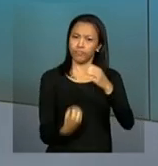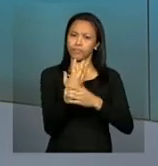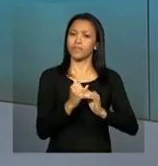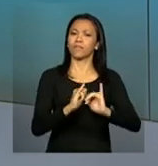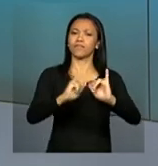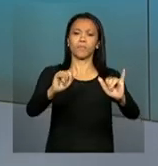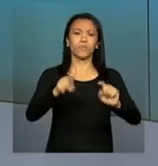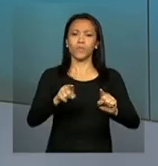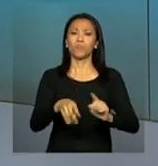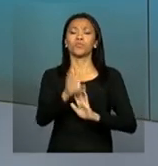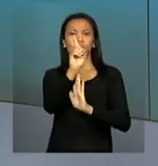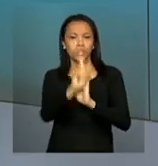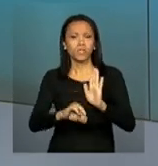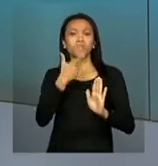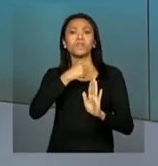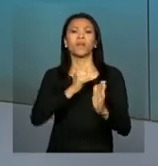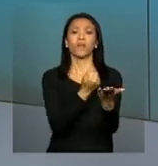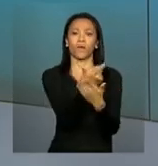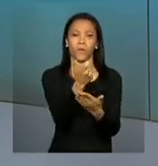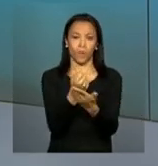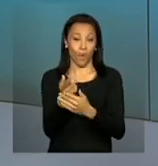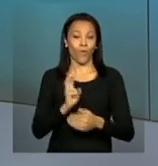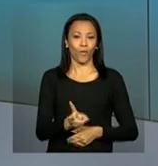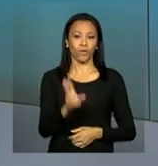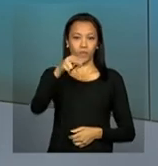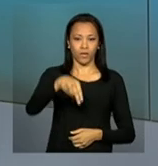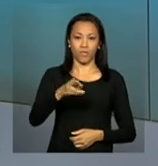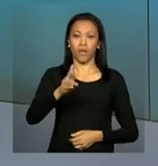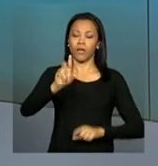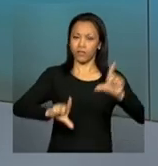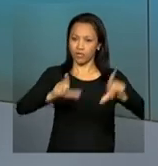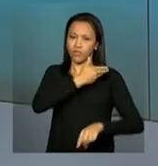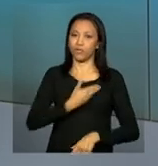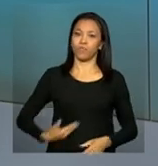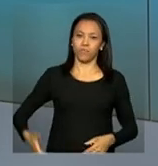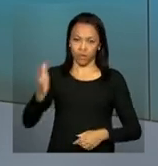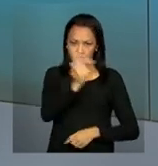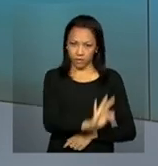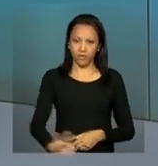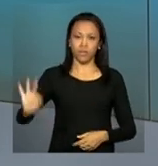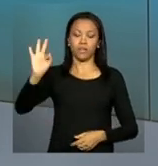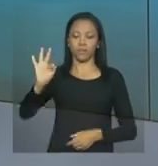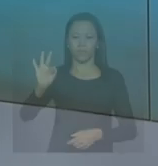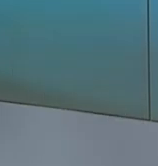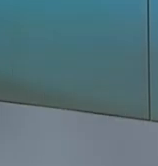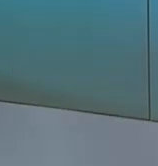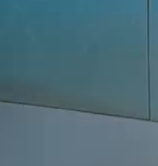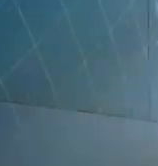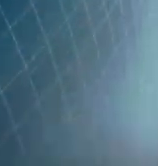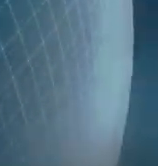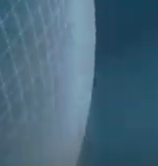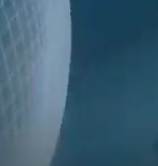campanha sobre os direitos do consumidor. Continue com a gente aqui na NBR, a TV do Governo Federal.